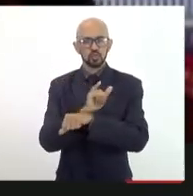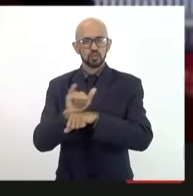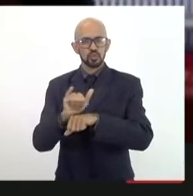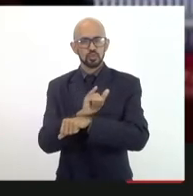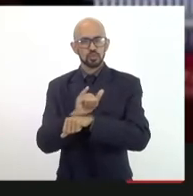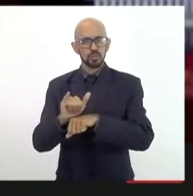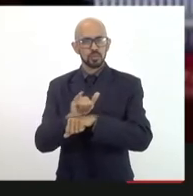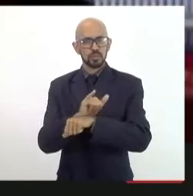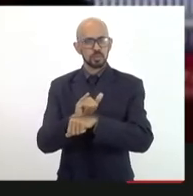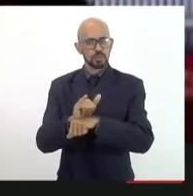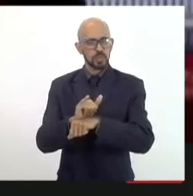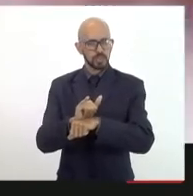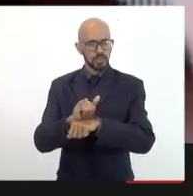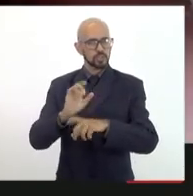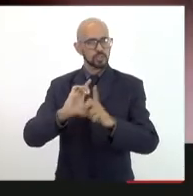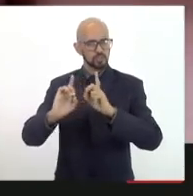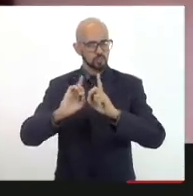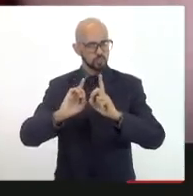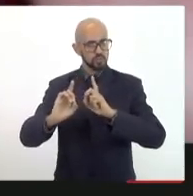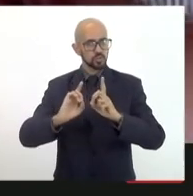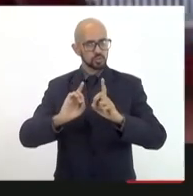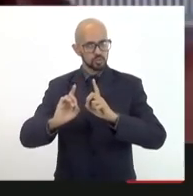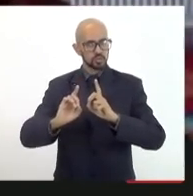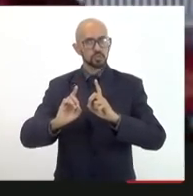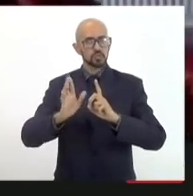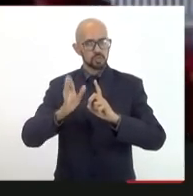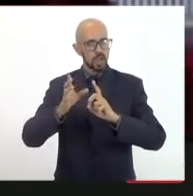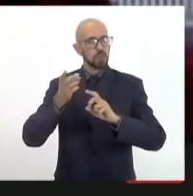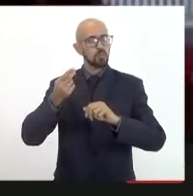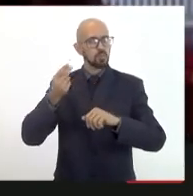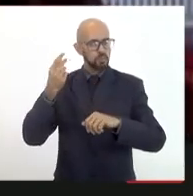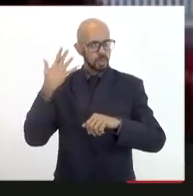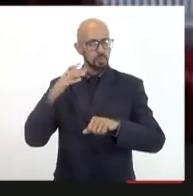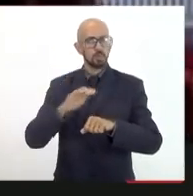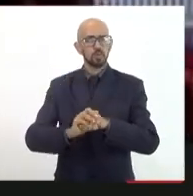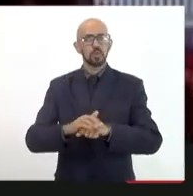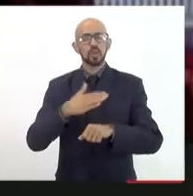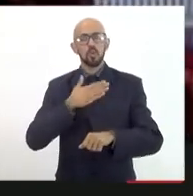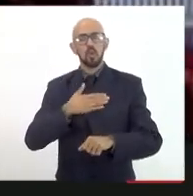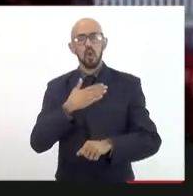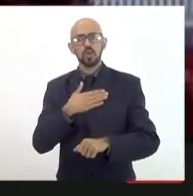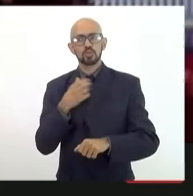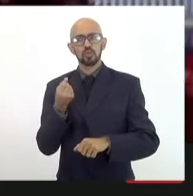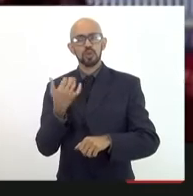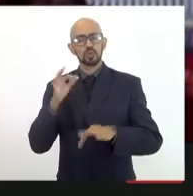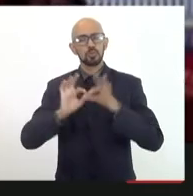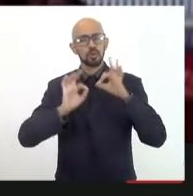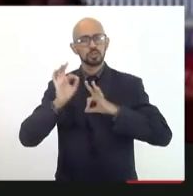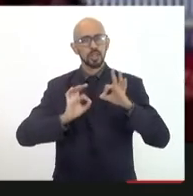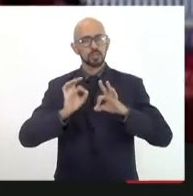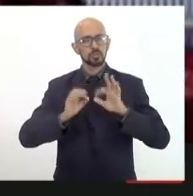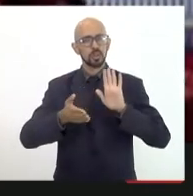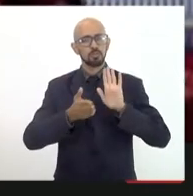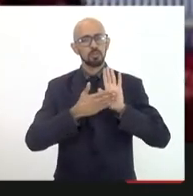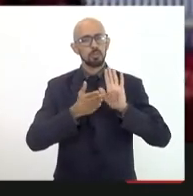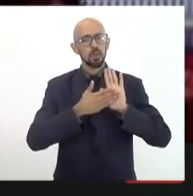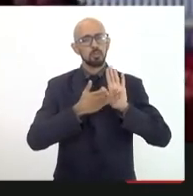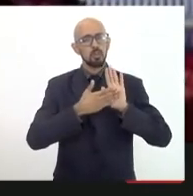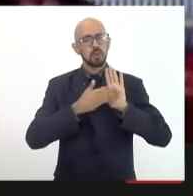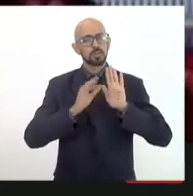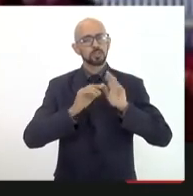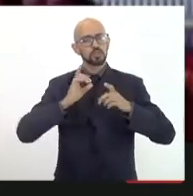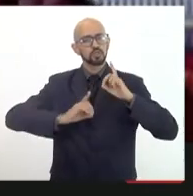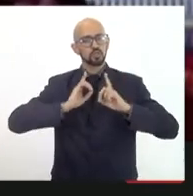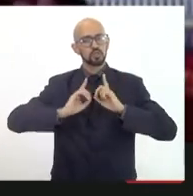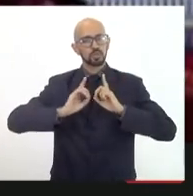estratégico para o estado do Rio de Janeiro e eu gosto muito quando o projeto ele se propõe a pensar o futuro acho que a gente está aqui nessa manhã